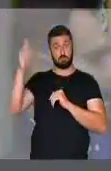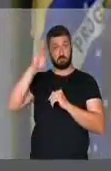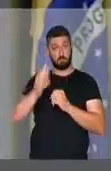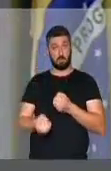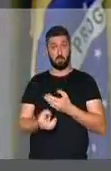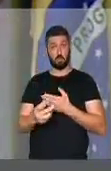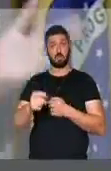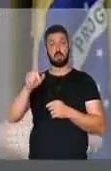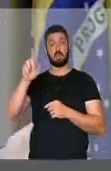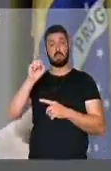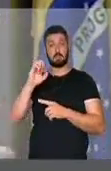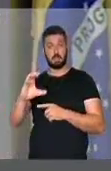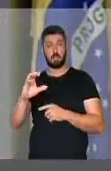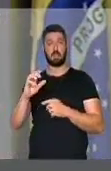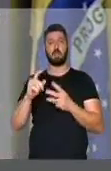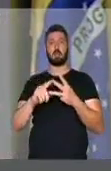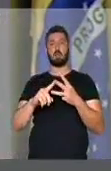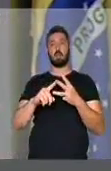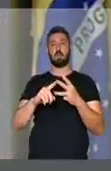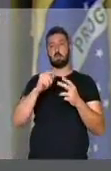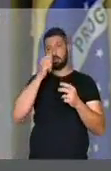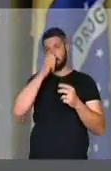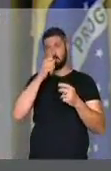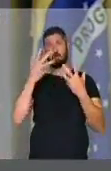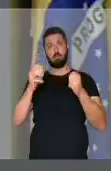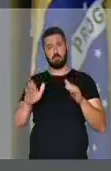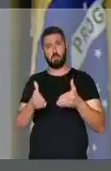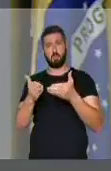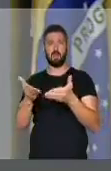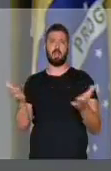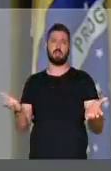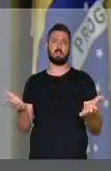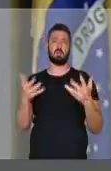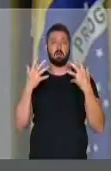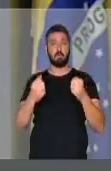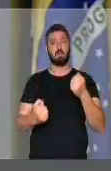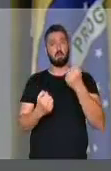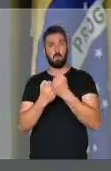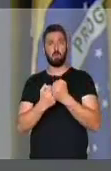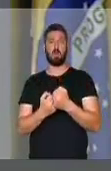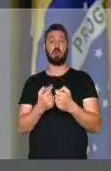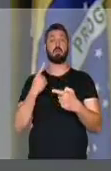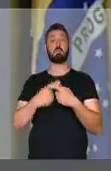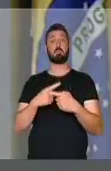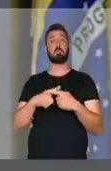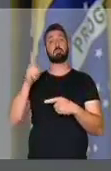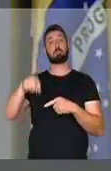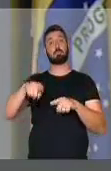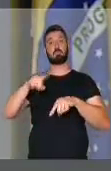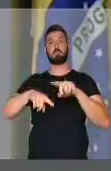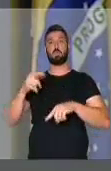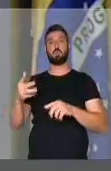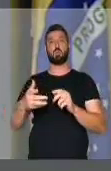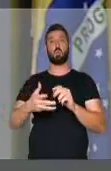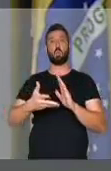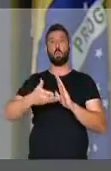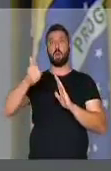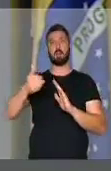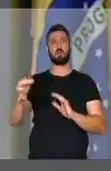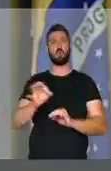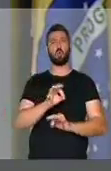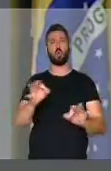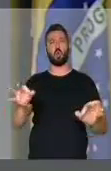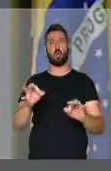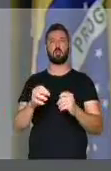produzidos em Santa Catarina, no Vale de São Francisco, vamos prestigiar, vamos apoiar, porque são produtos de ótima qualidade,